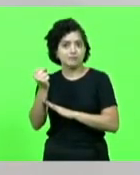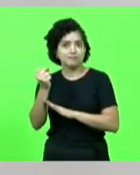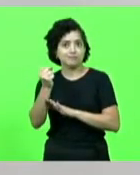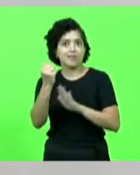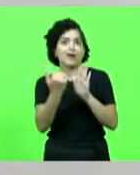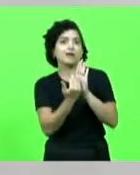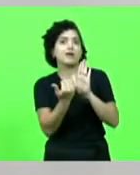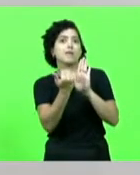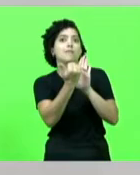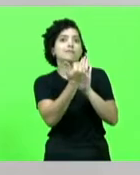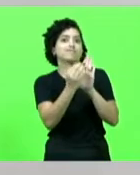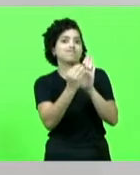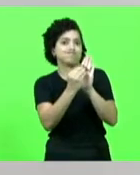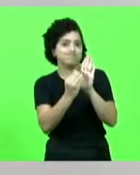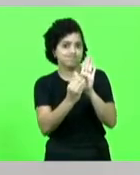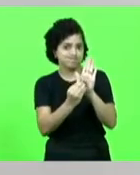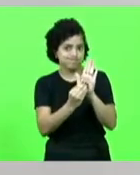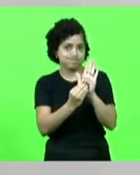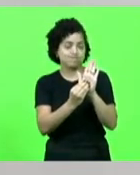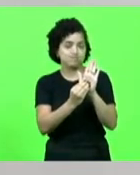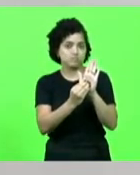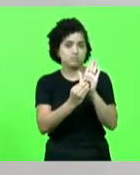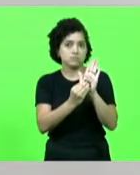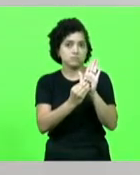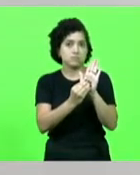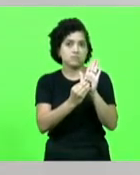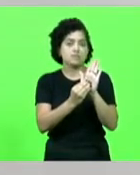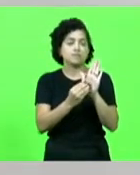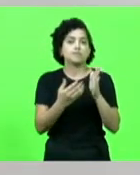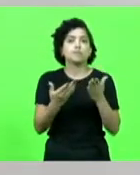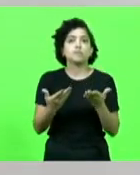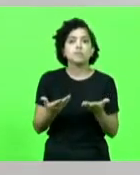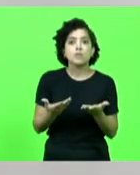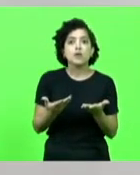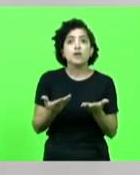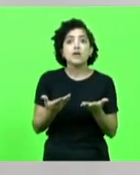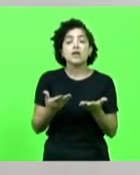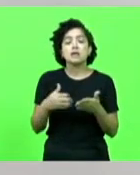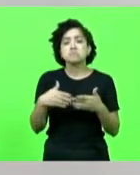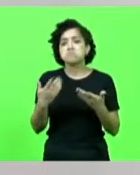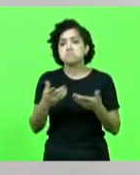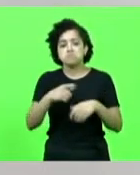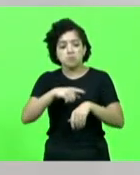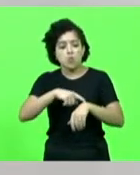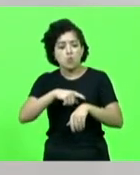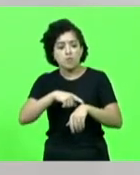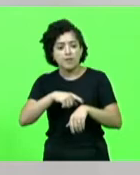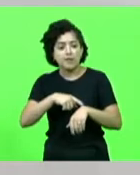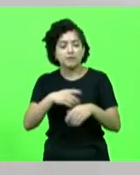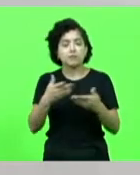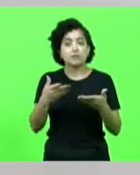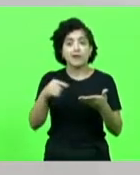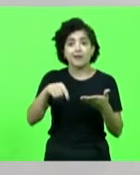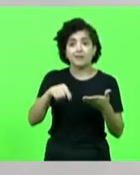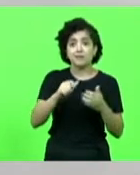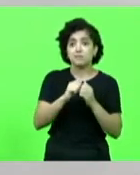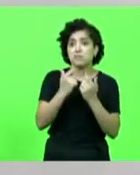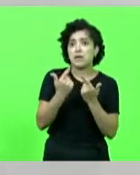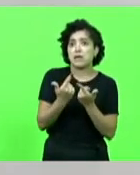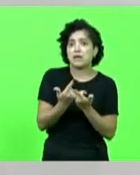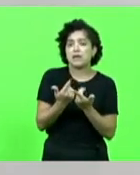E fizeram isso de forma muito covarde. Porque em nenhum momento, nessa casa aqui, se